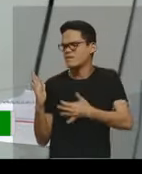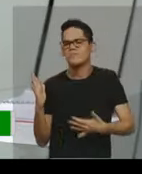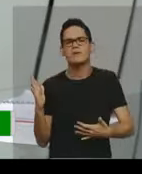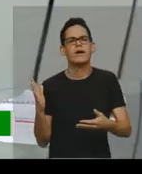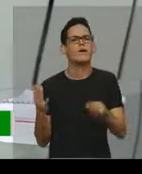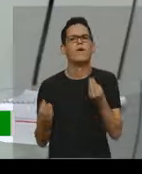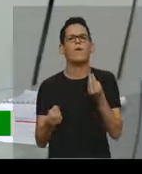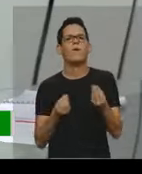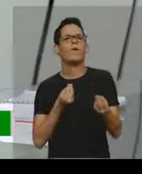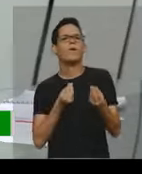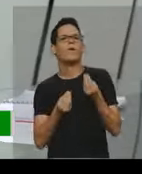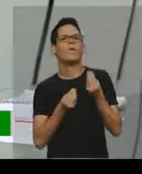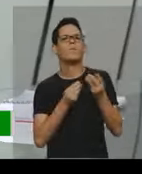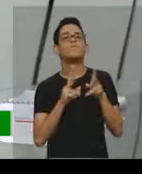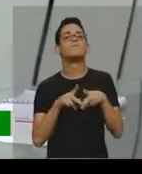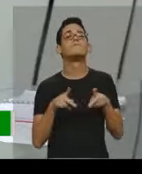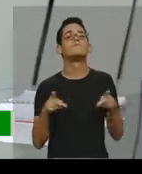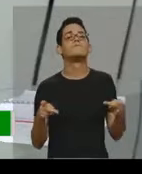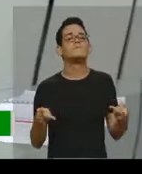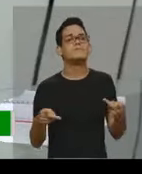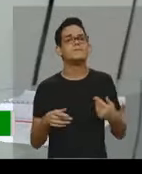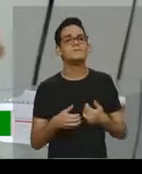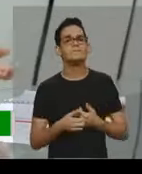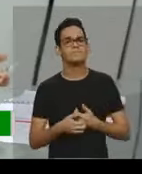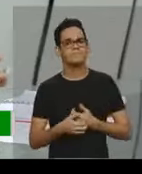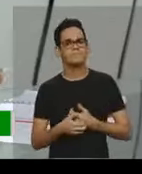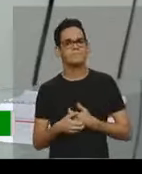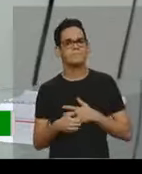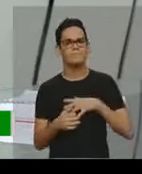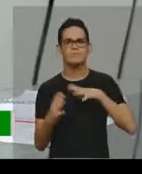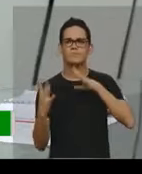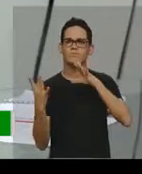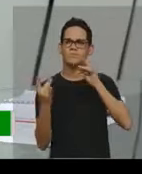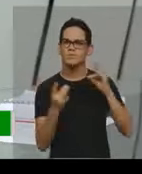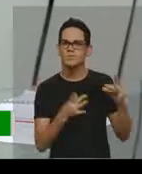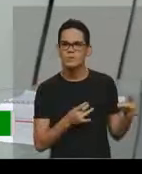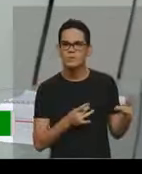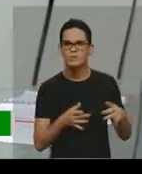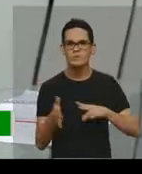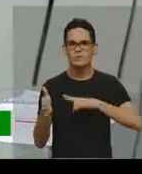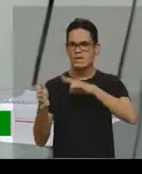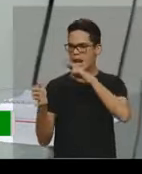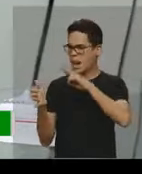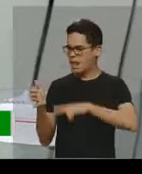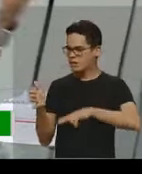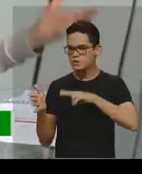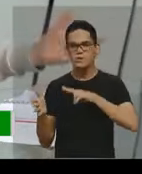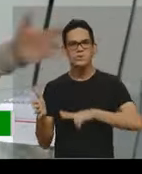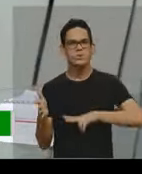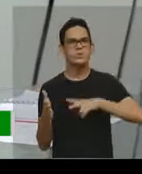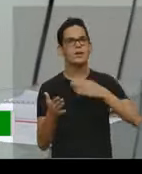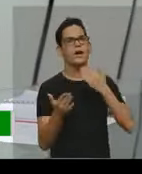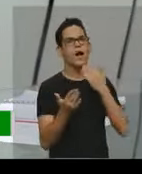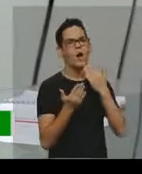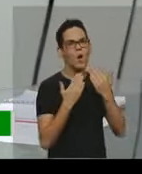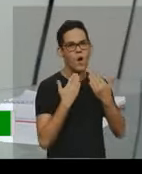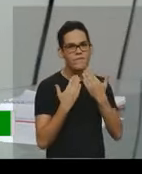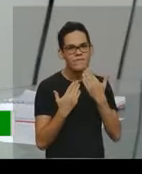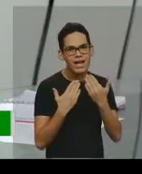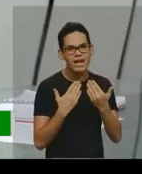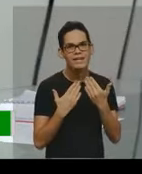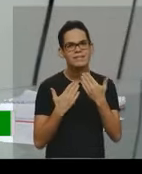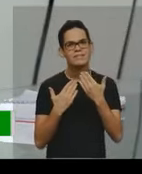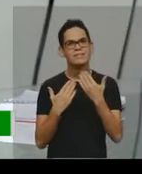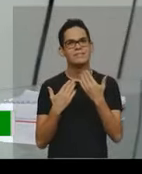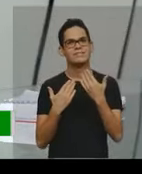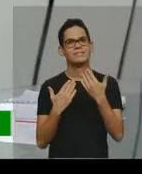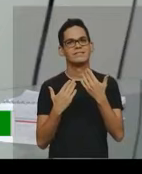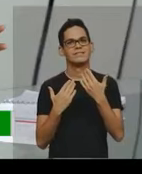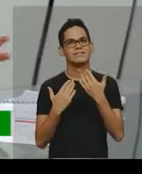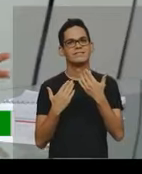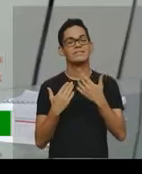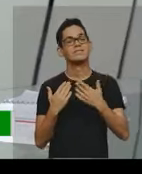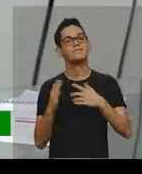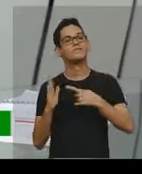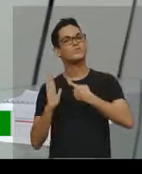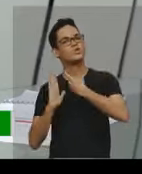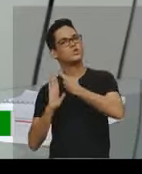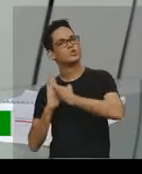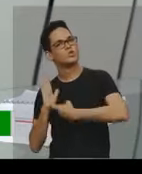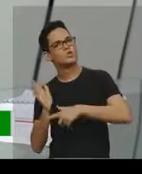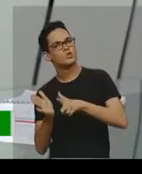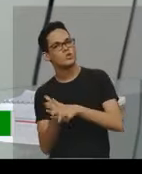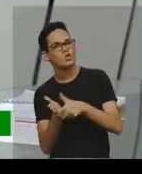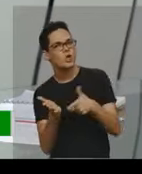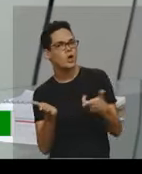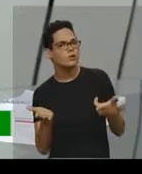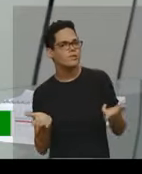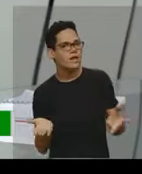adquiro esse conhecimento prévio? E tudo, na leitura, na conversa, nos jornais que